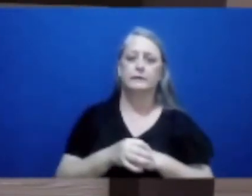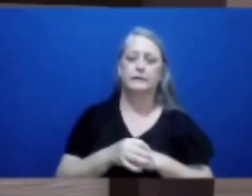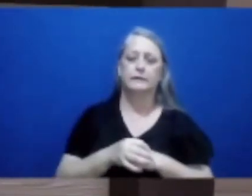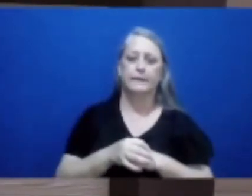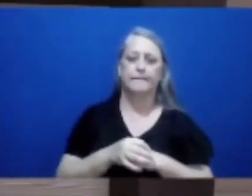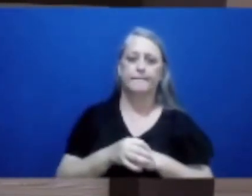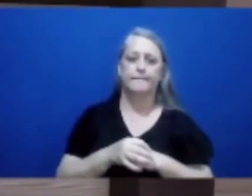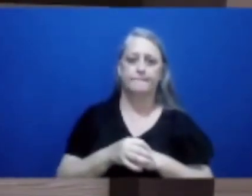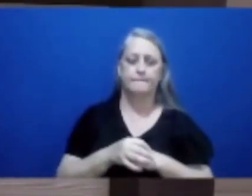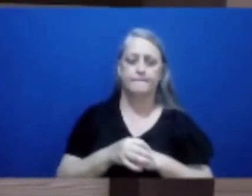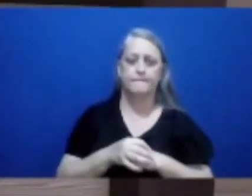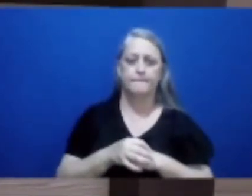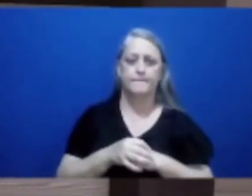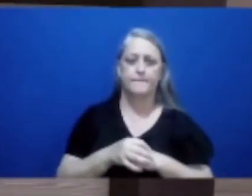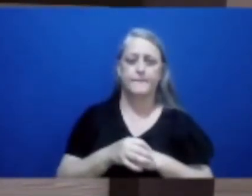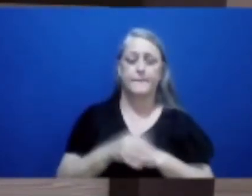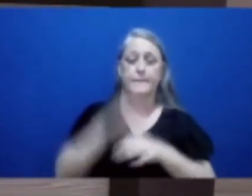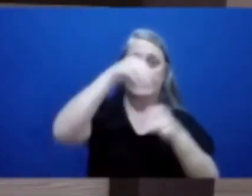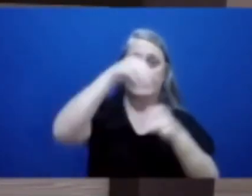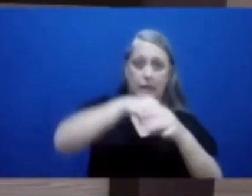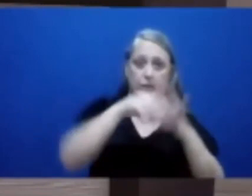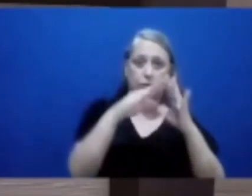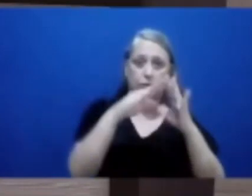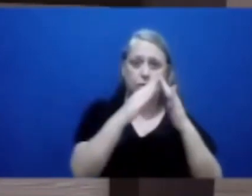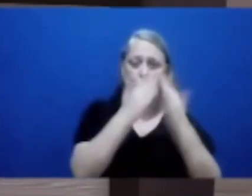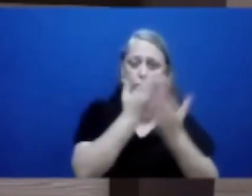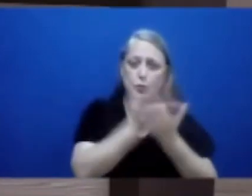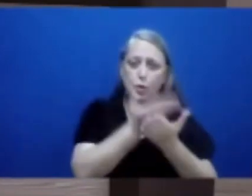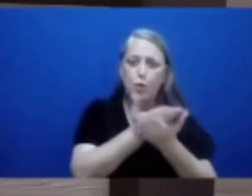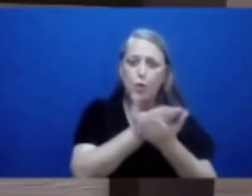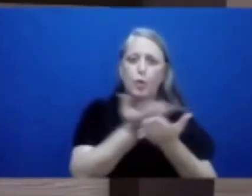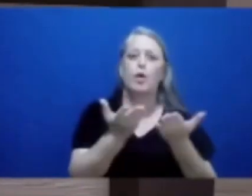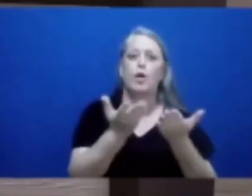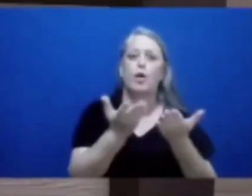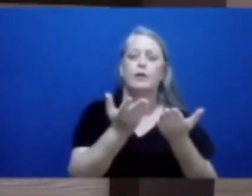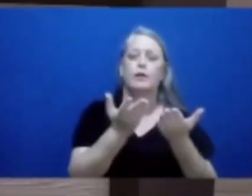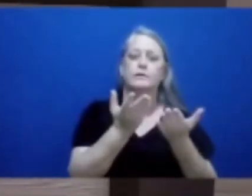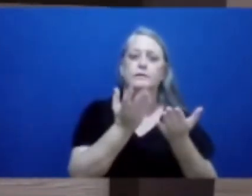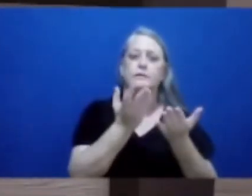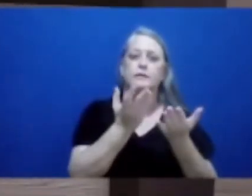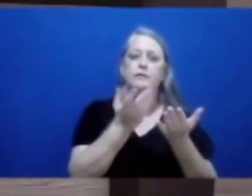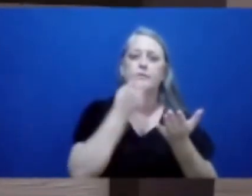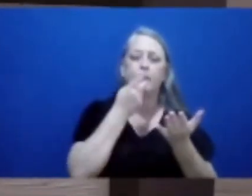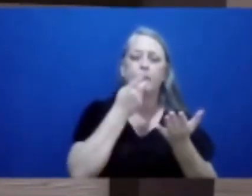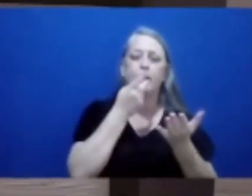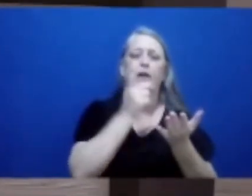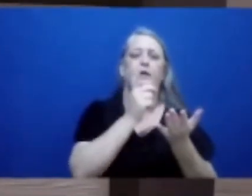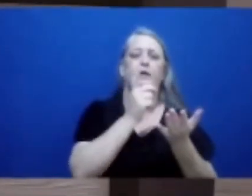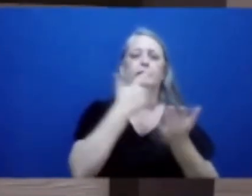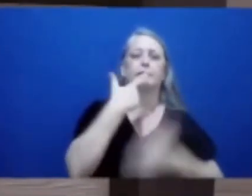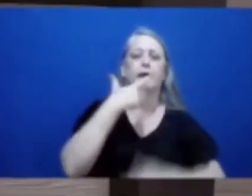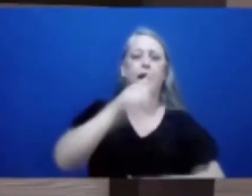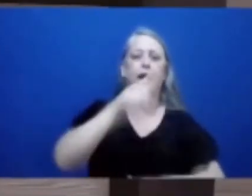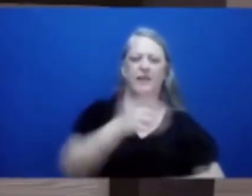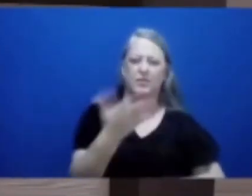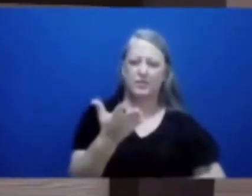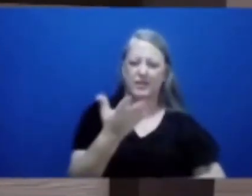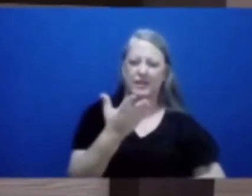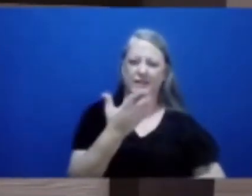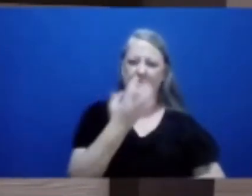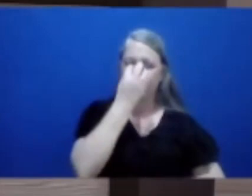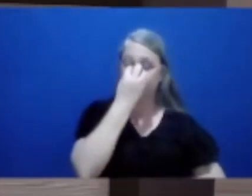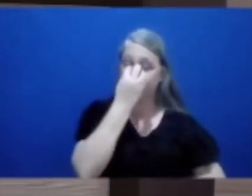neutra dentro das escolas, defender o uso da linguagem neutra dentro das escolas. A senhora acha que isso é uma pataquada? O eu vou fazer?